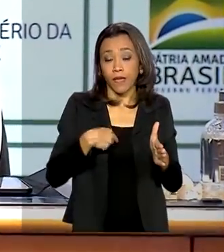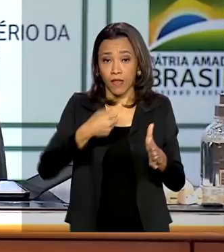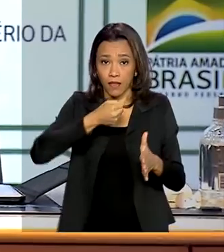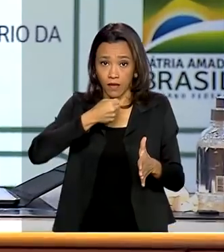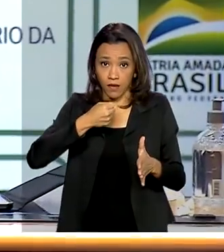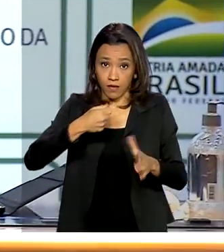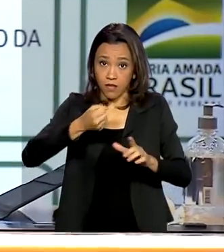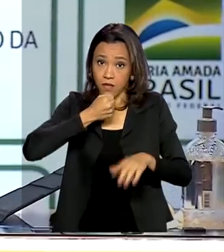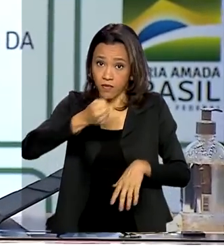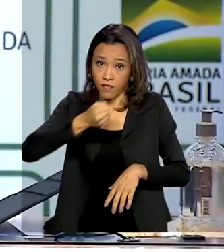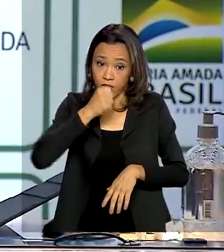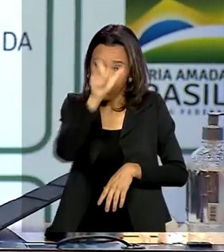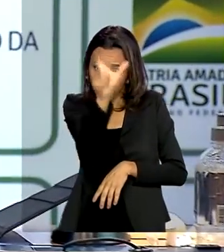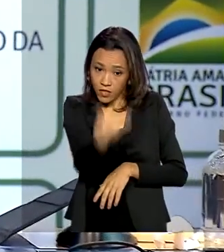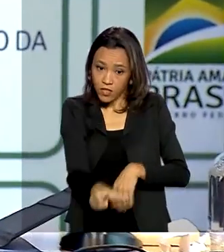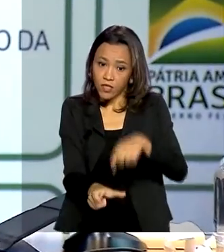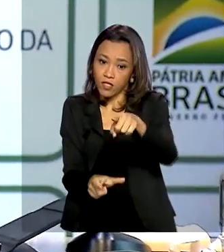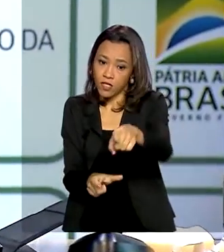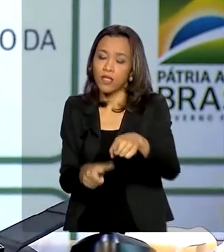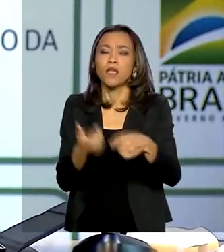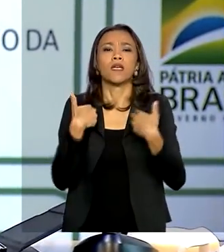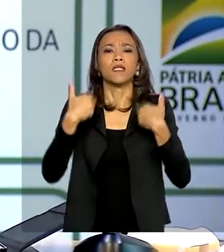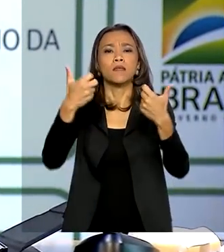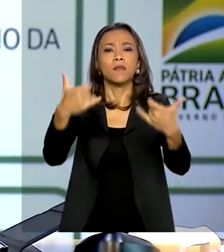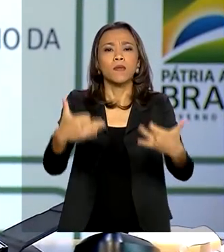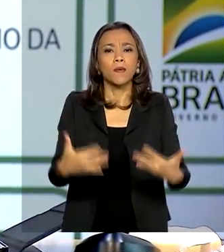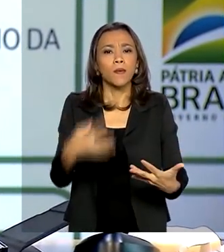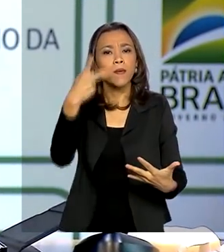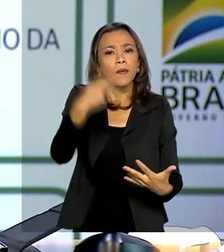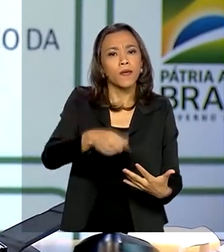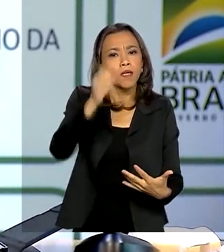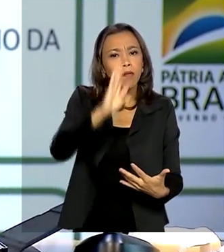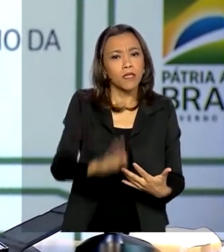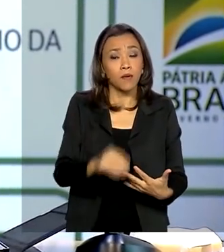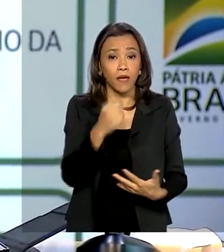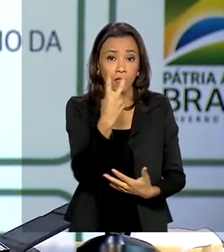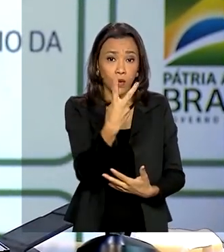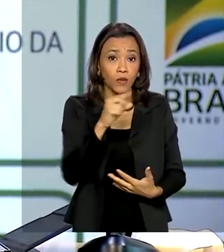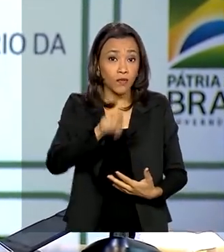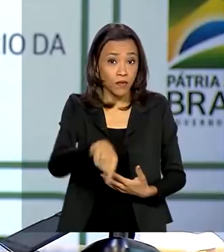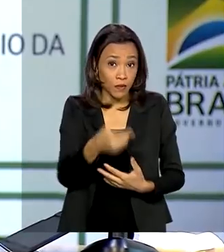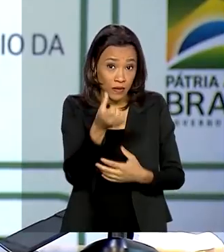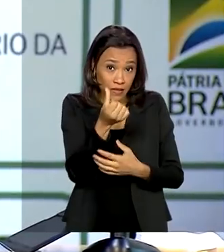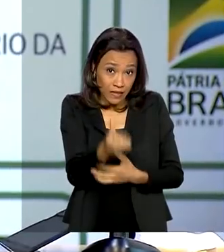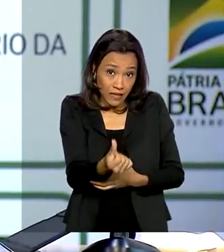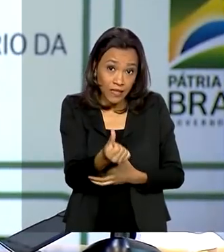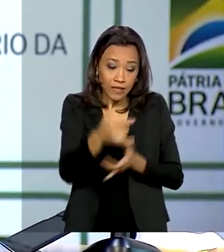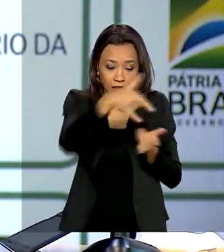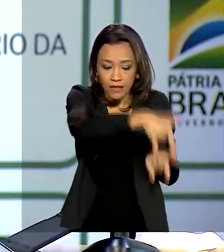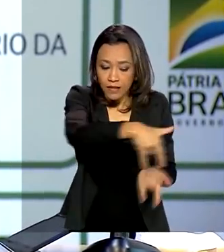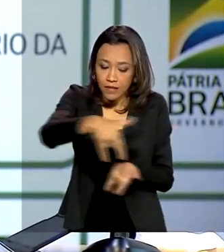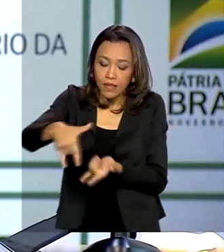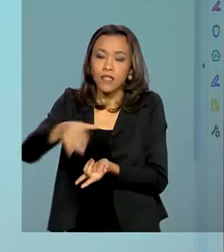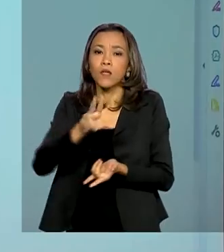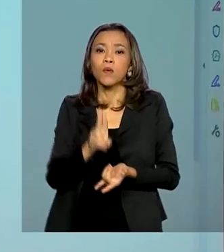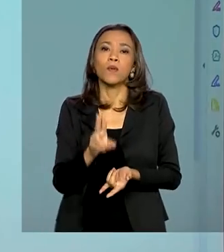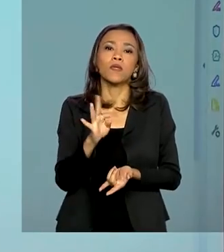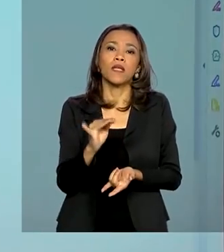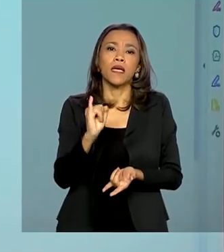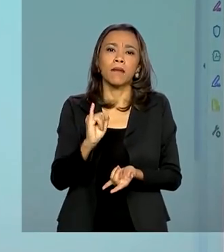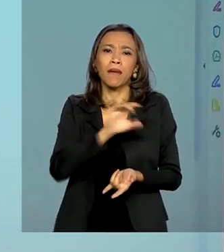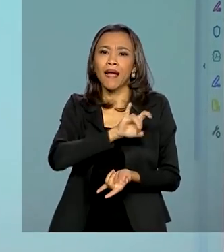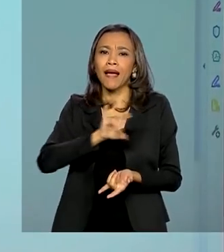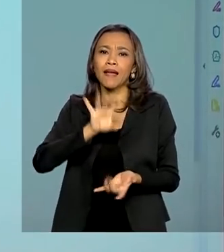-executivo João Gabardo destacou que a média do Brasil é de 2,6 leitos de UTI para cada 10 mil